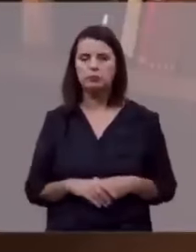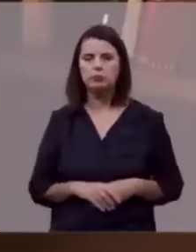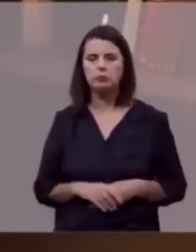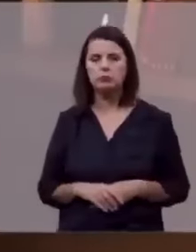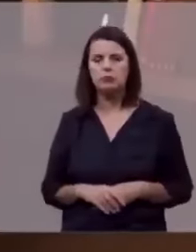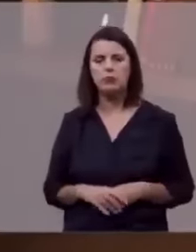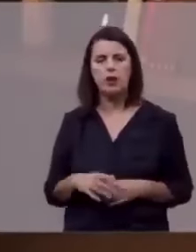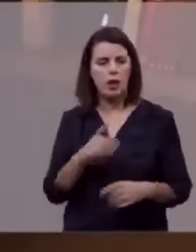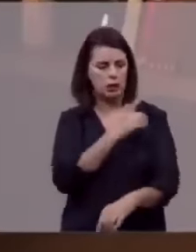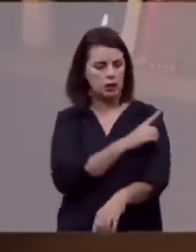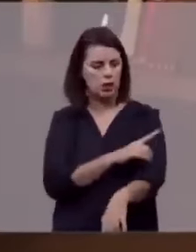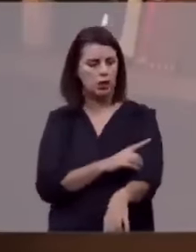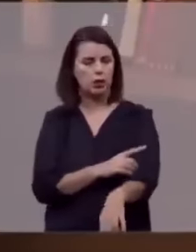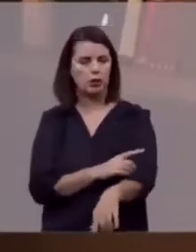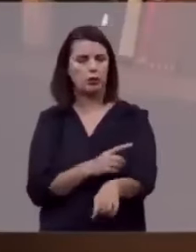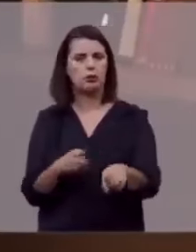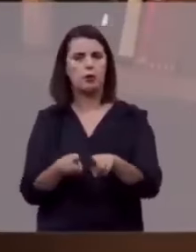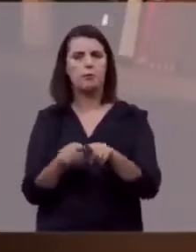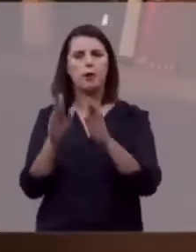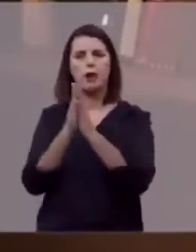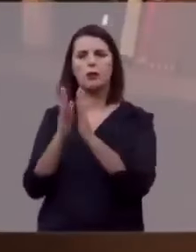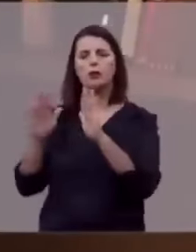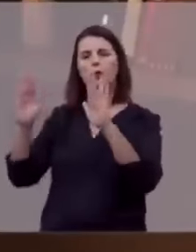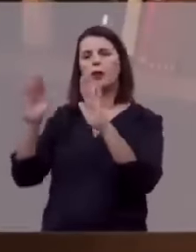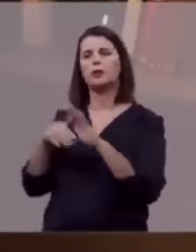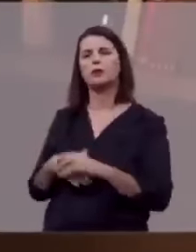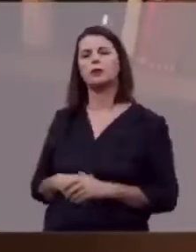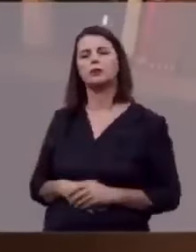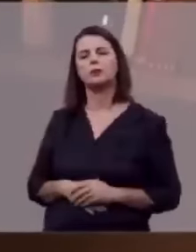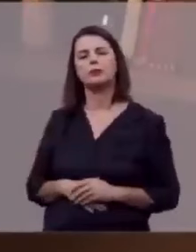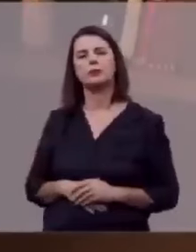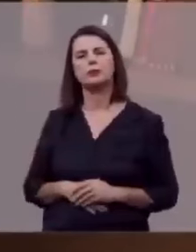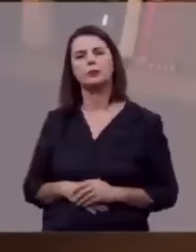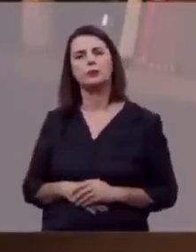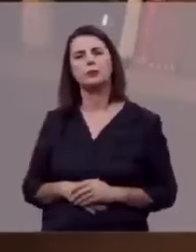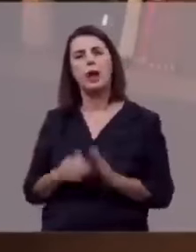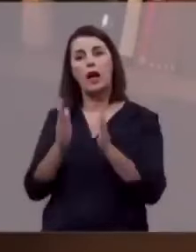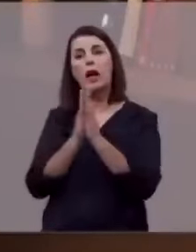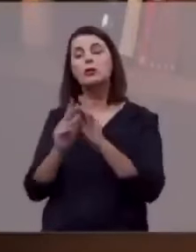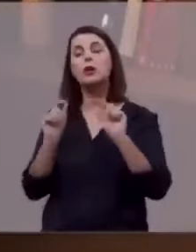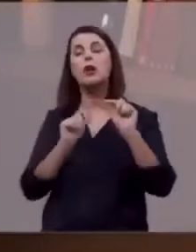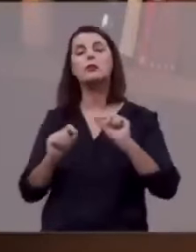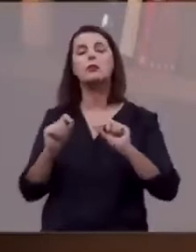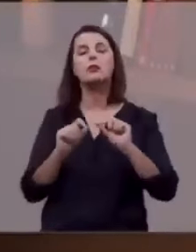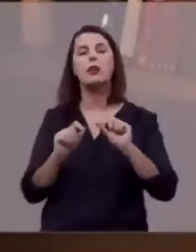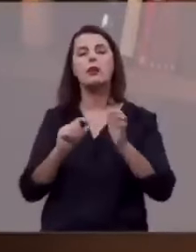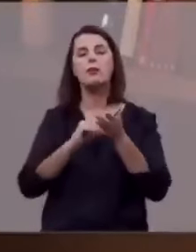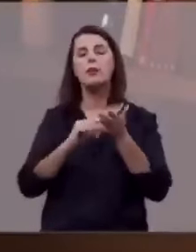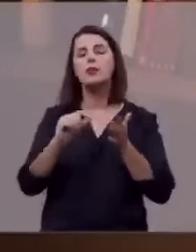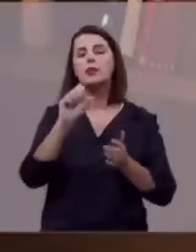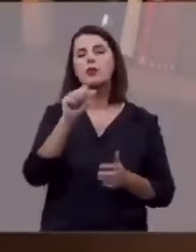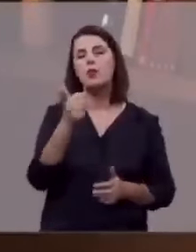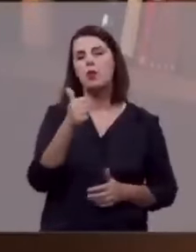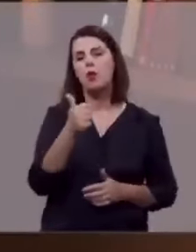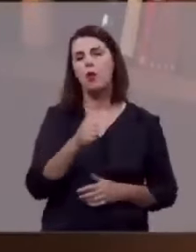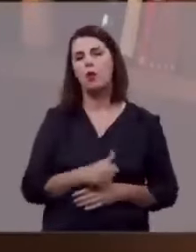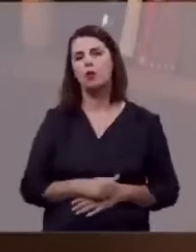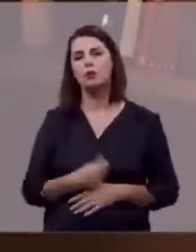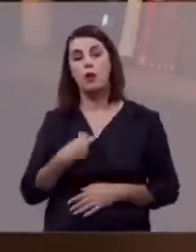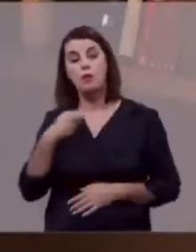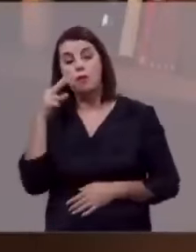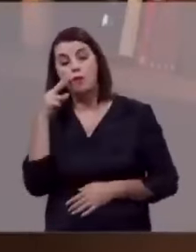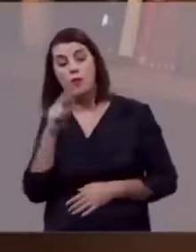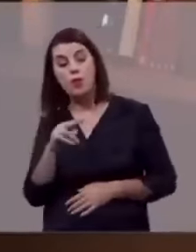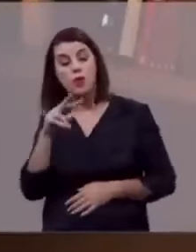esse digno é adorado. E adorado por quem? Versículo 11 diz, ouvi, vi,